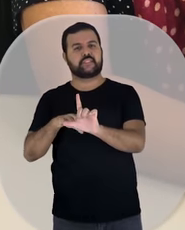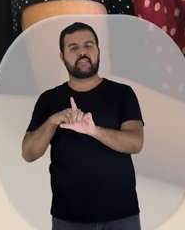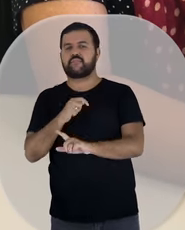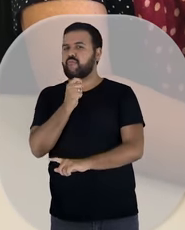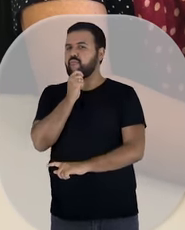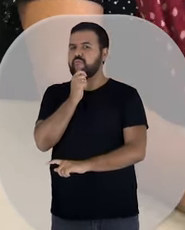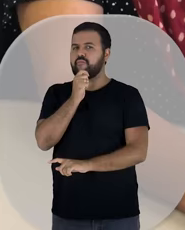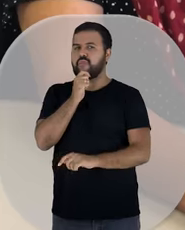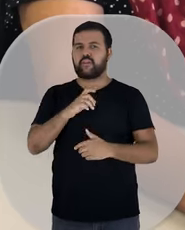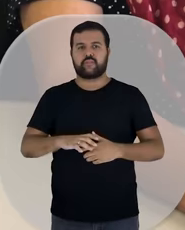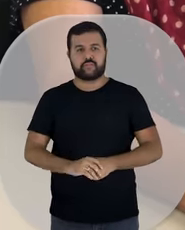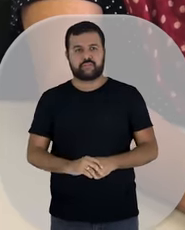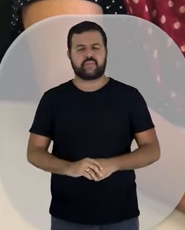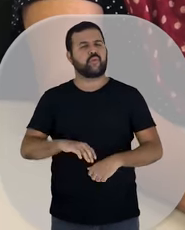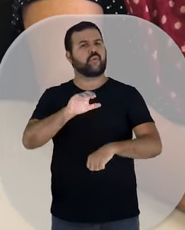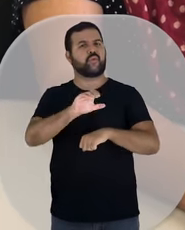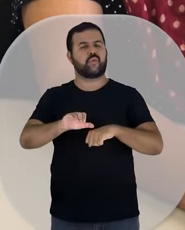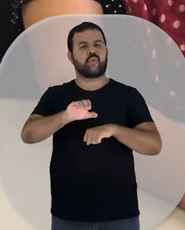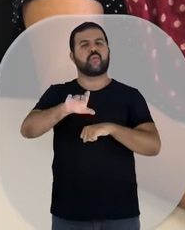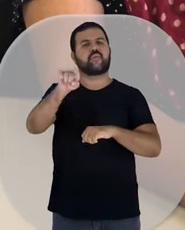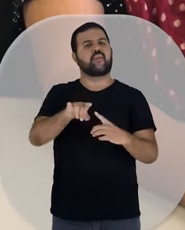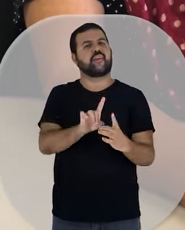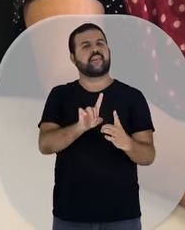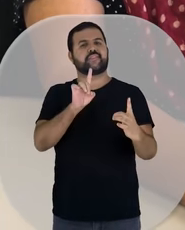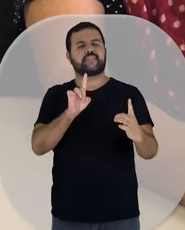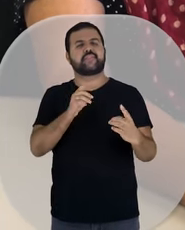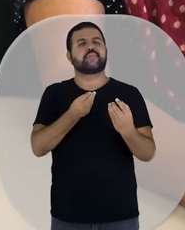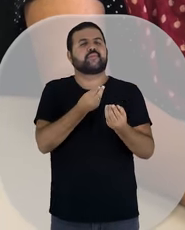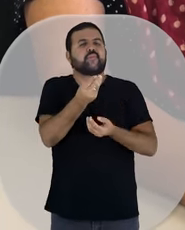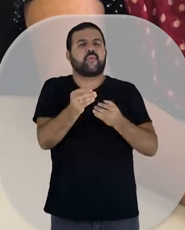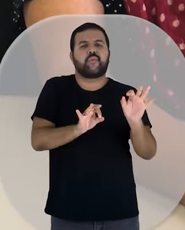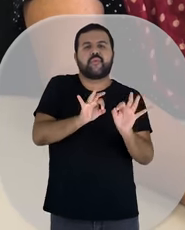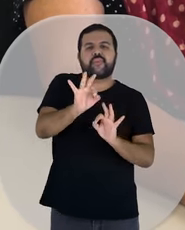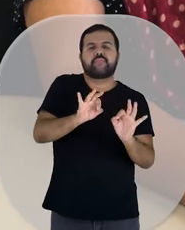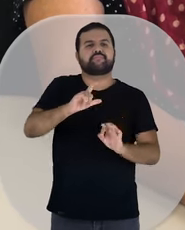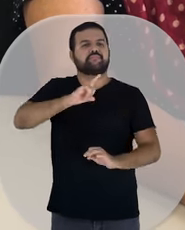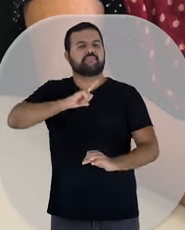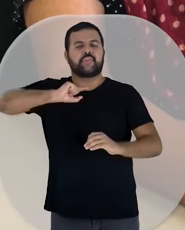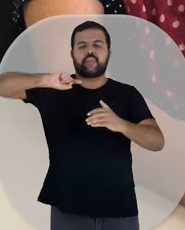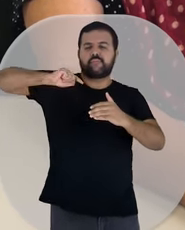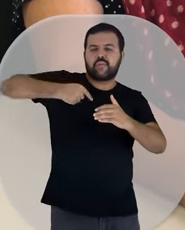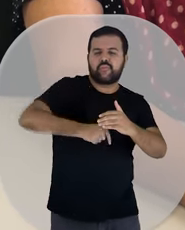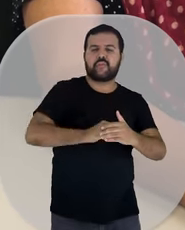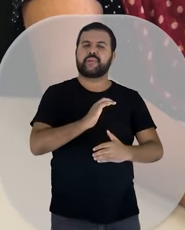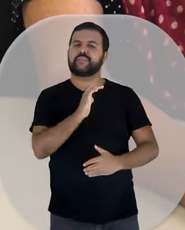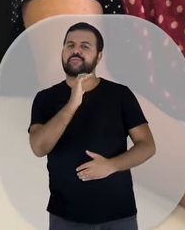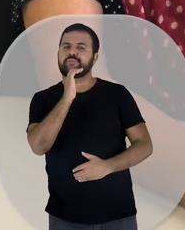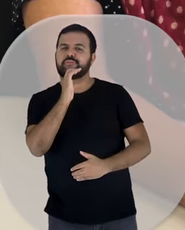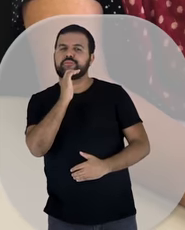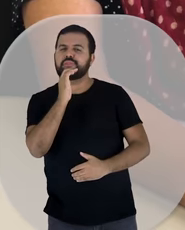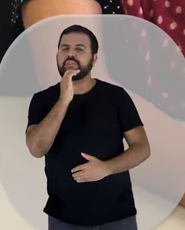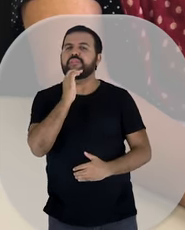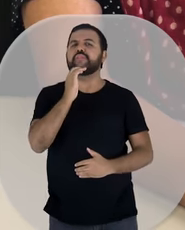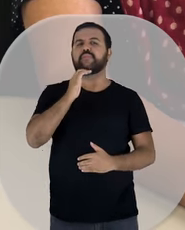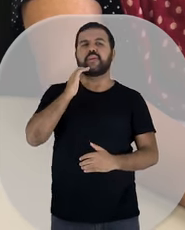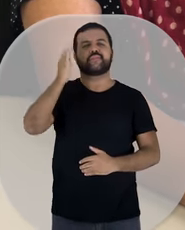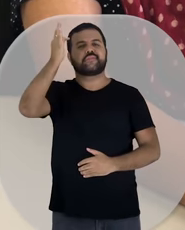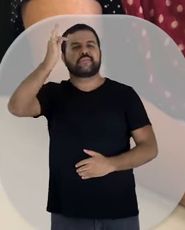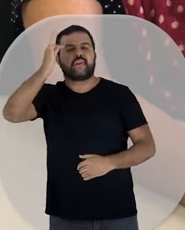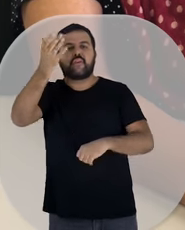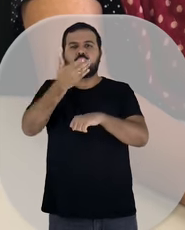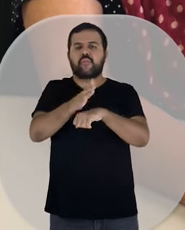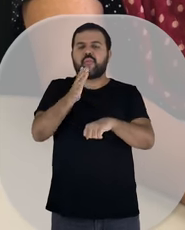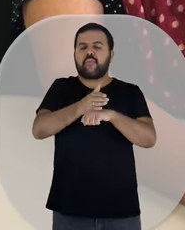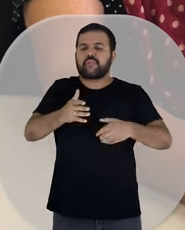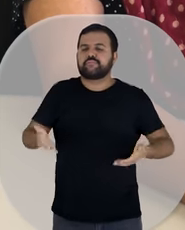tecnólogos. O curso será à distância e prevê aprofundamento teórico e prático de saberes essenciais